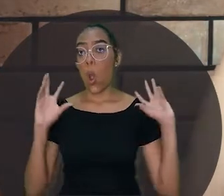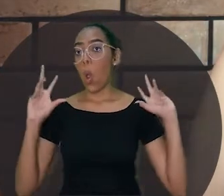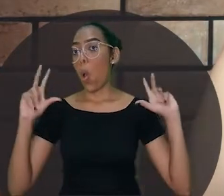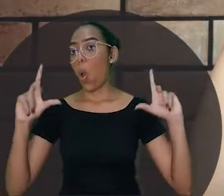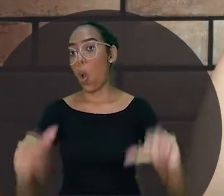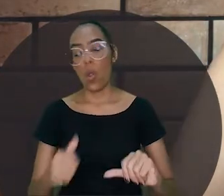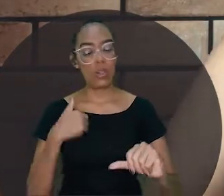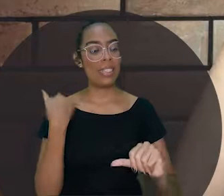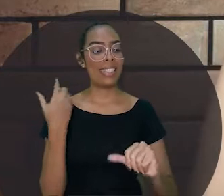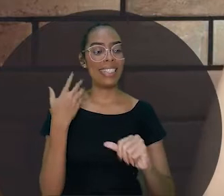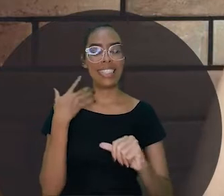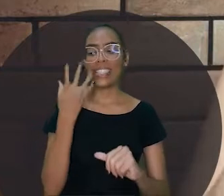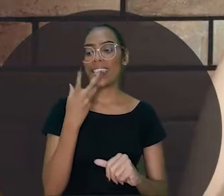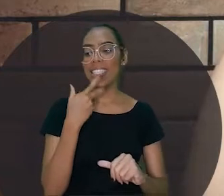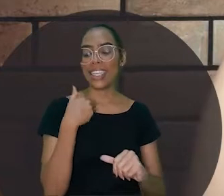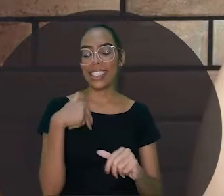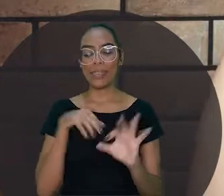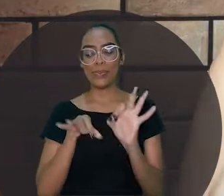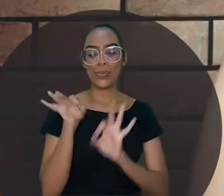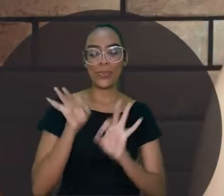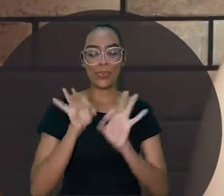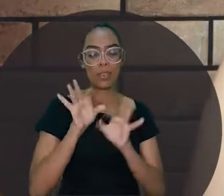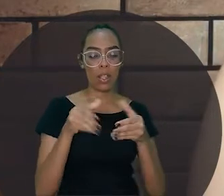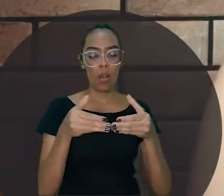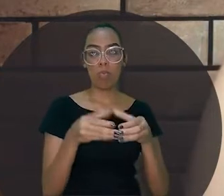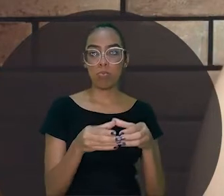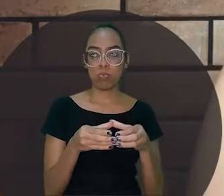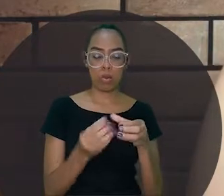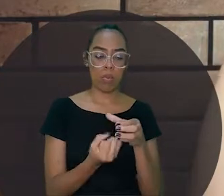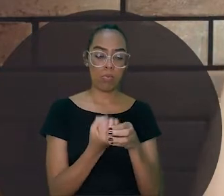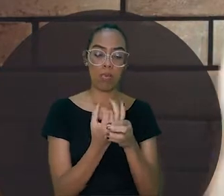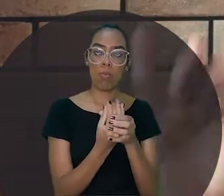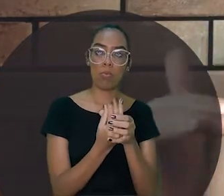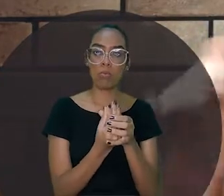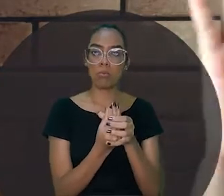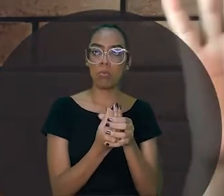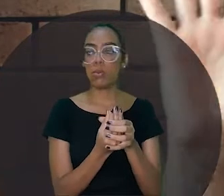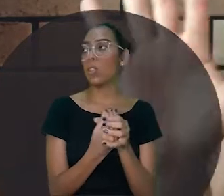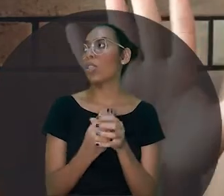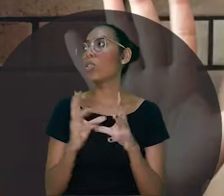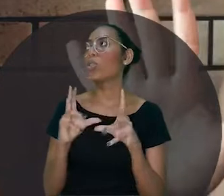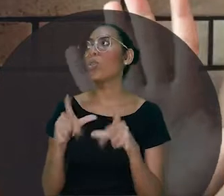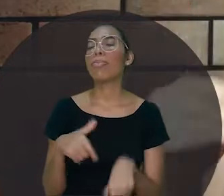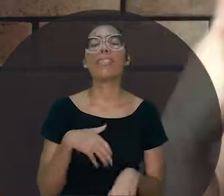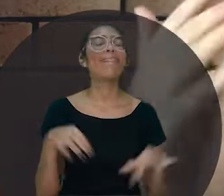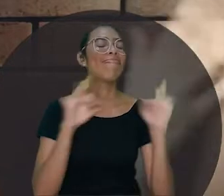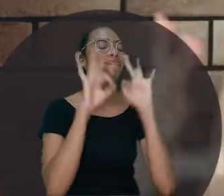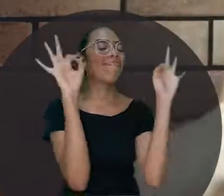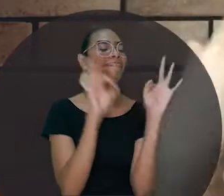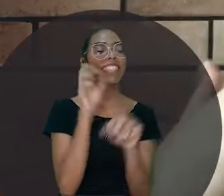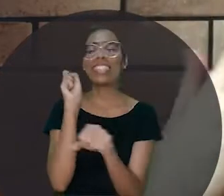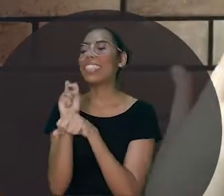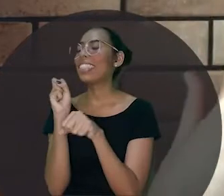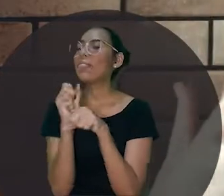todas as crianças foram com o seu jarrinho com a semente dentro. Todas as crianças felizes, todas as